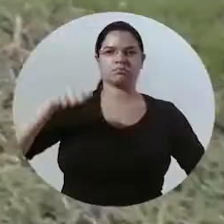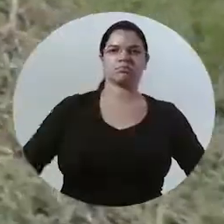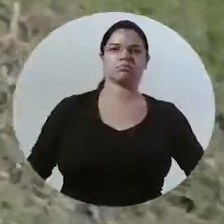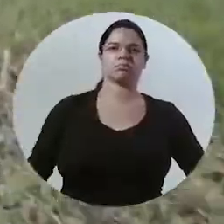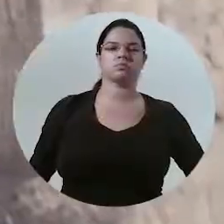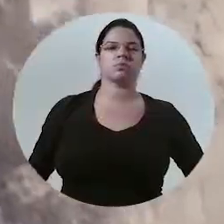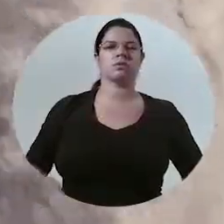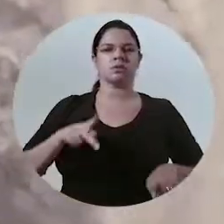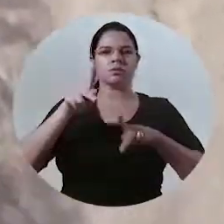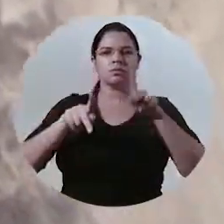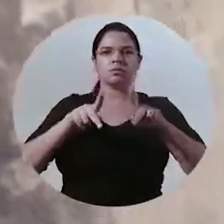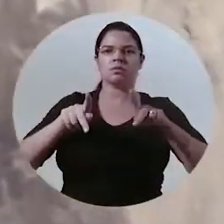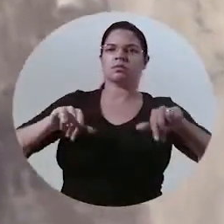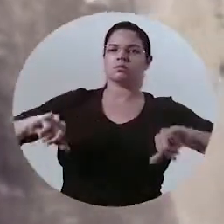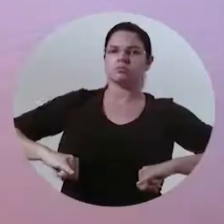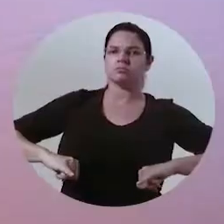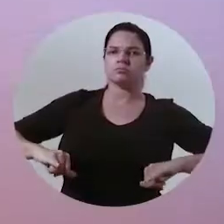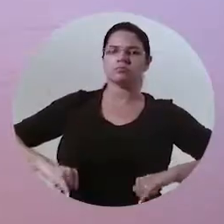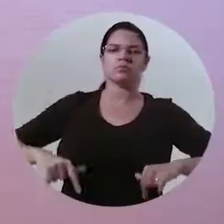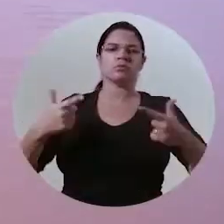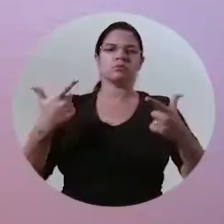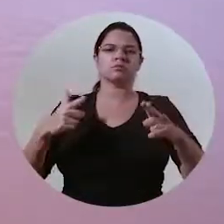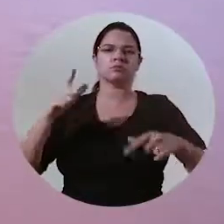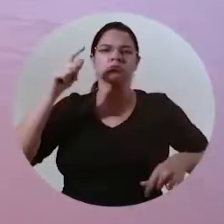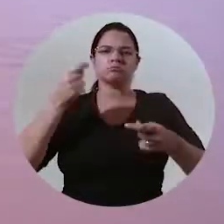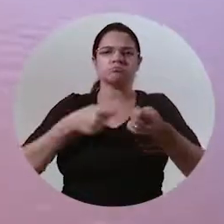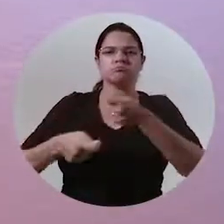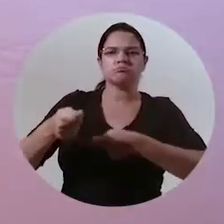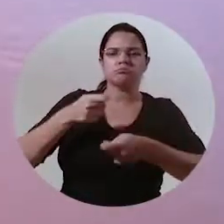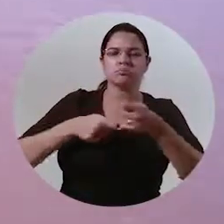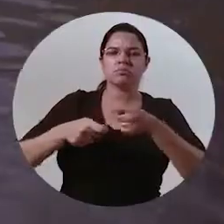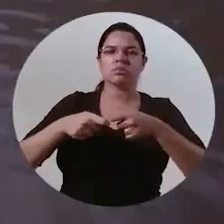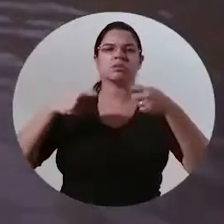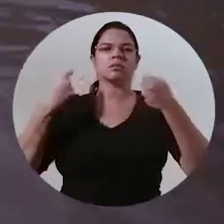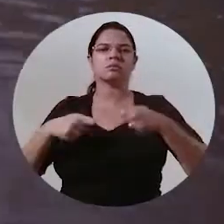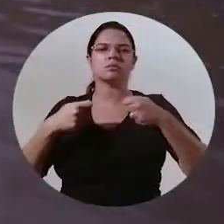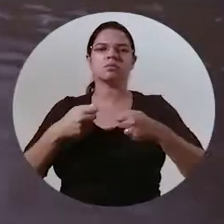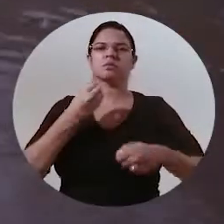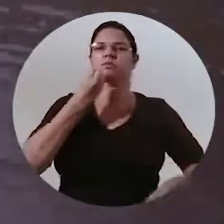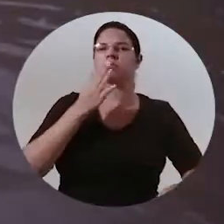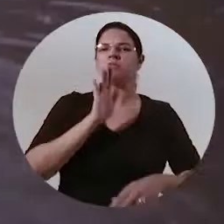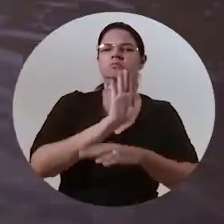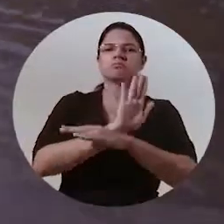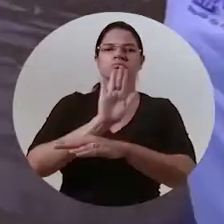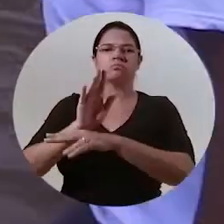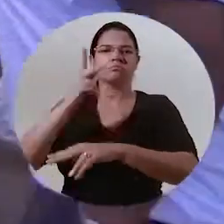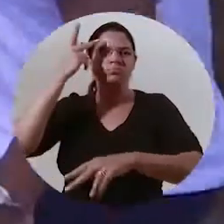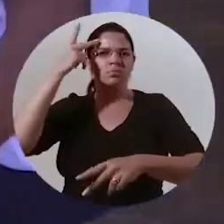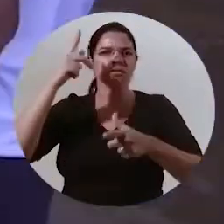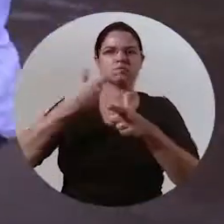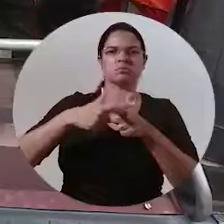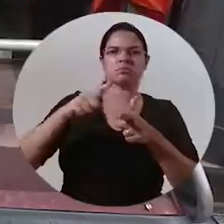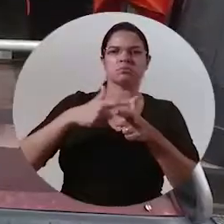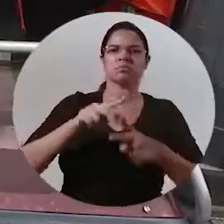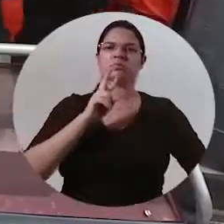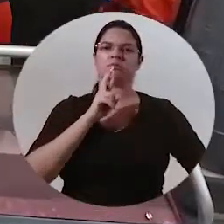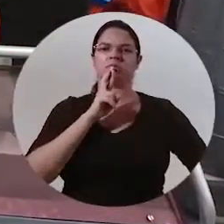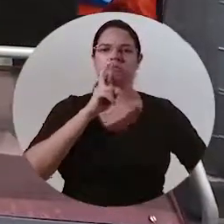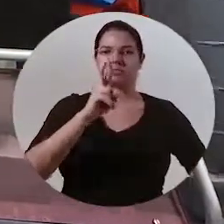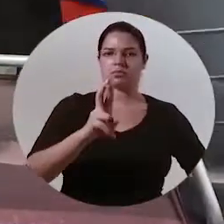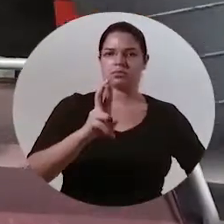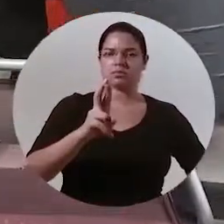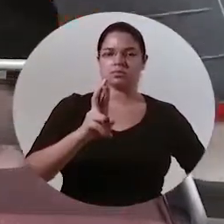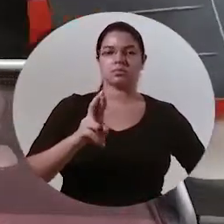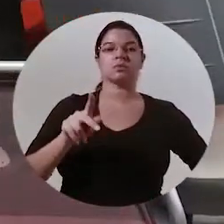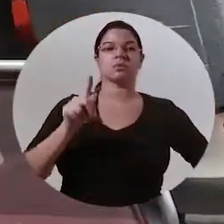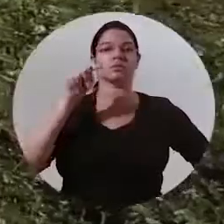Grosso Povo sofrido, sem muitos recursos e que dependem da boa vontade de muitos para seus problemas